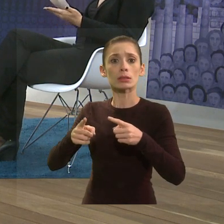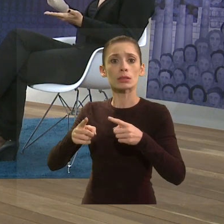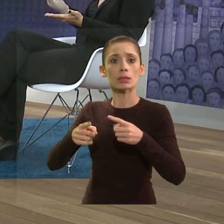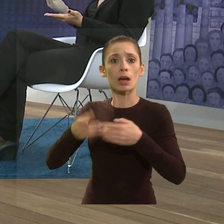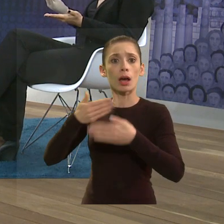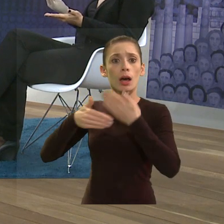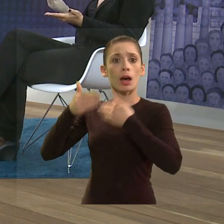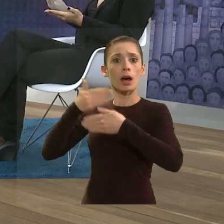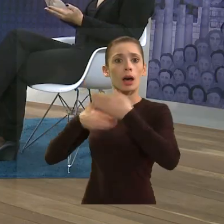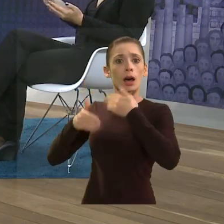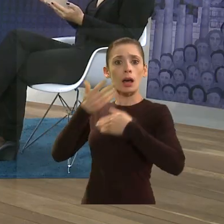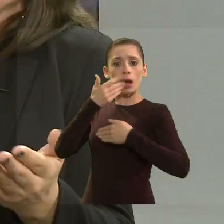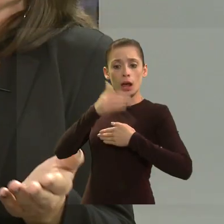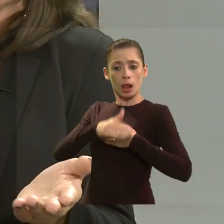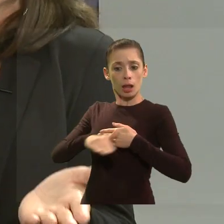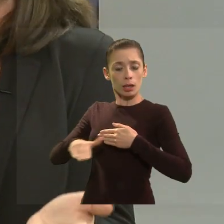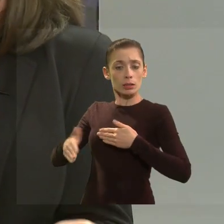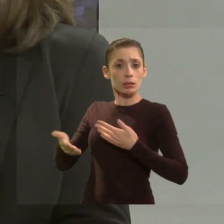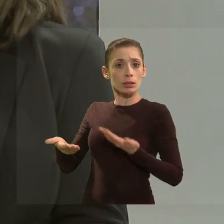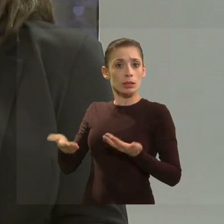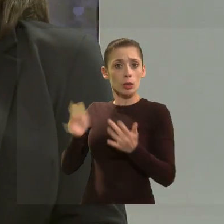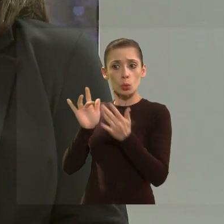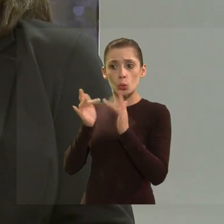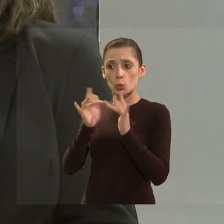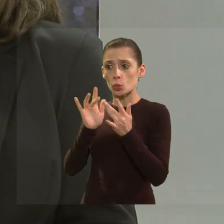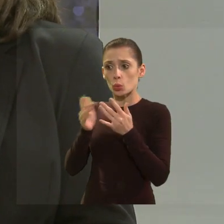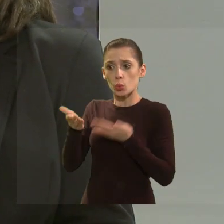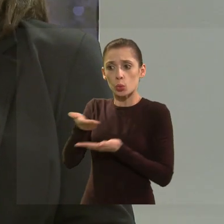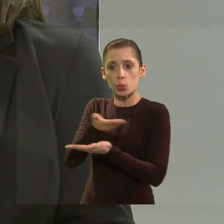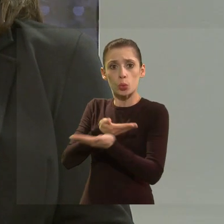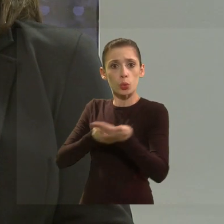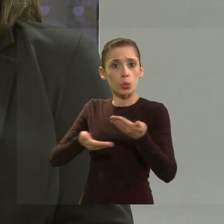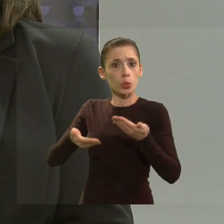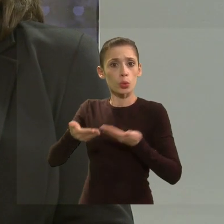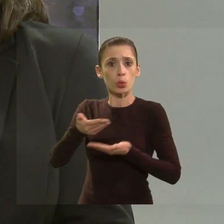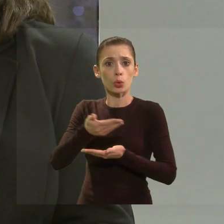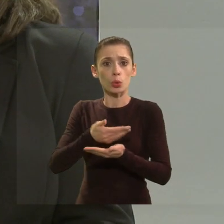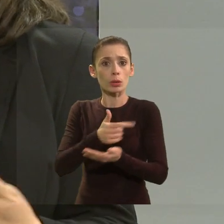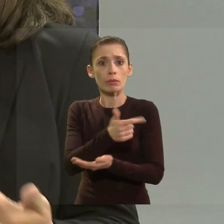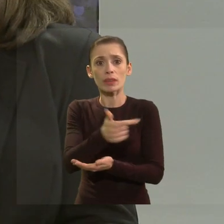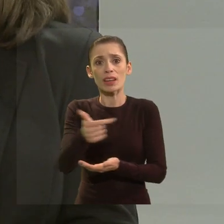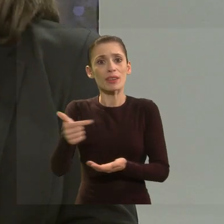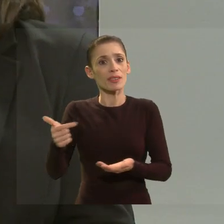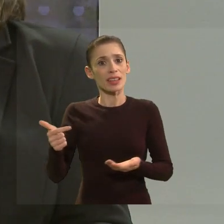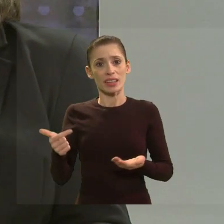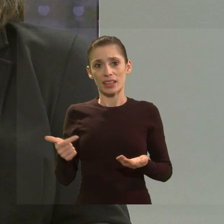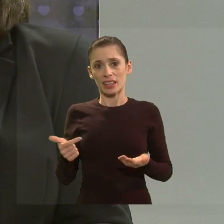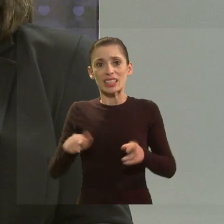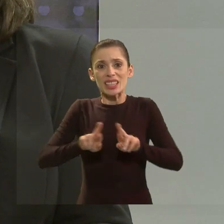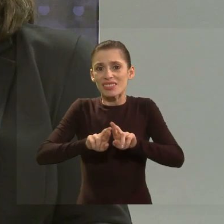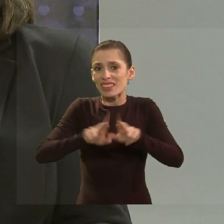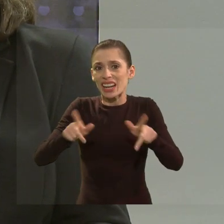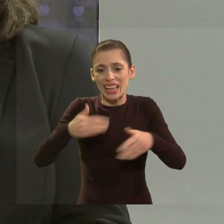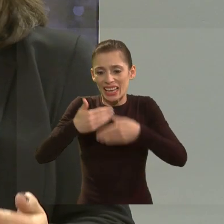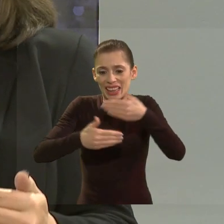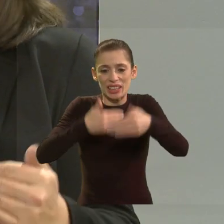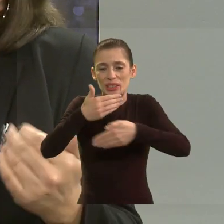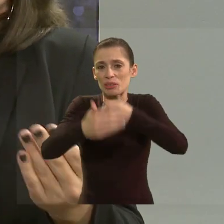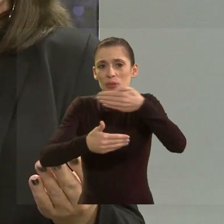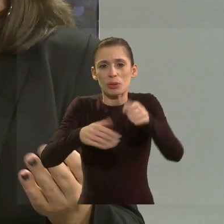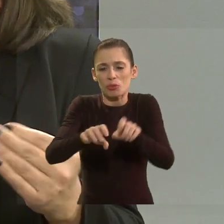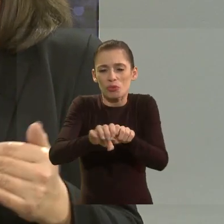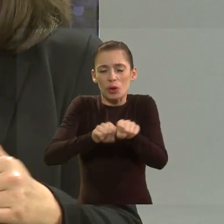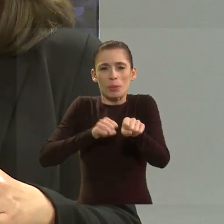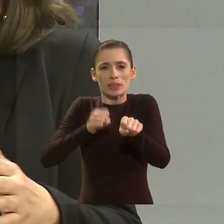o que aconteceu? é período que ela não teve as mesmas condições de crescimento de formação então daí